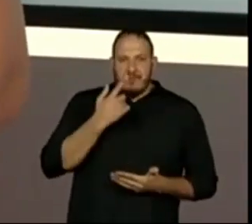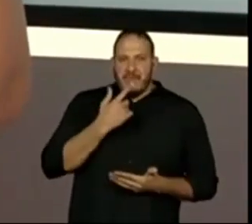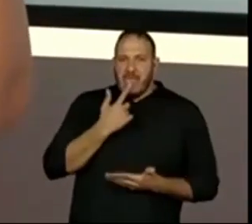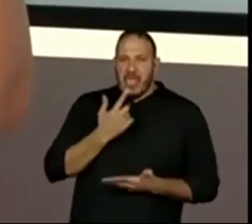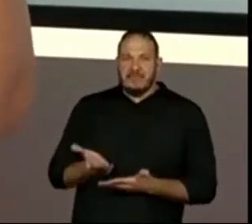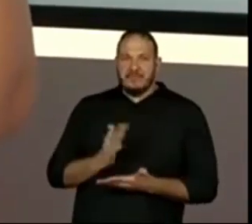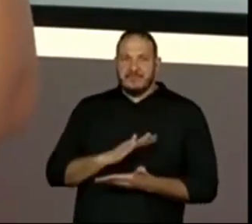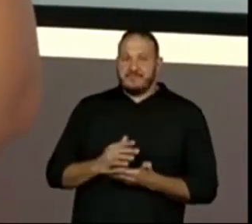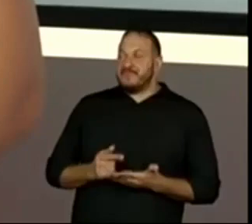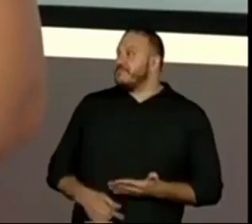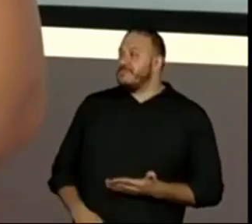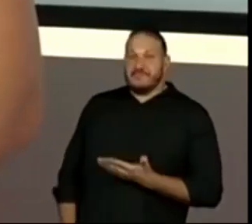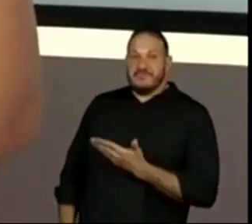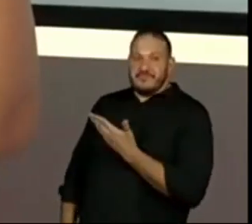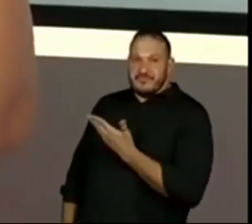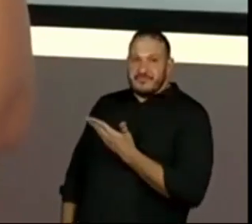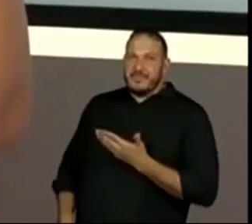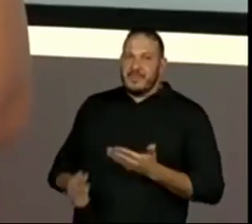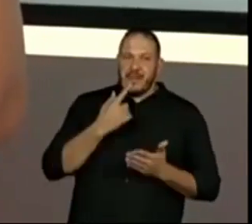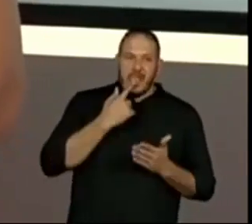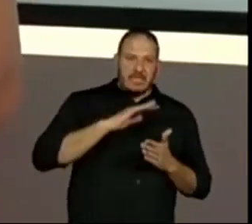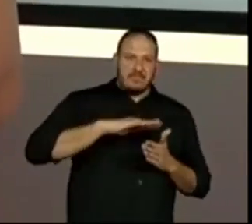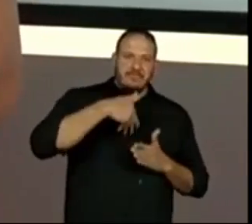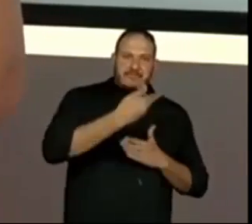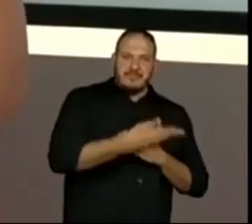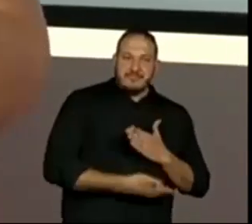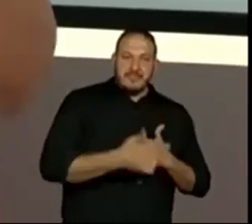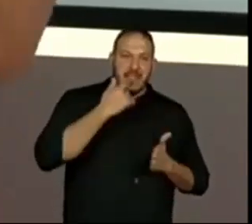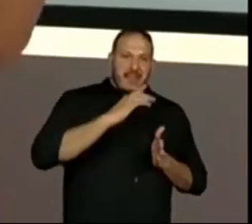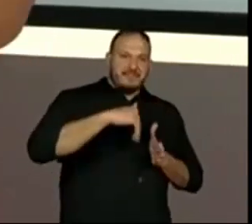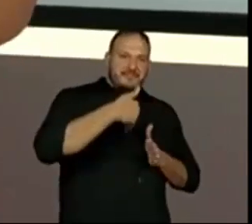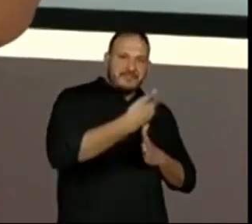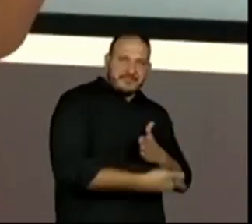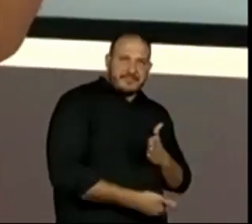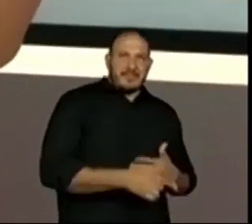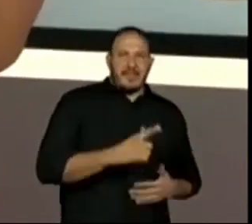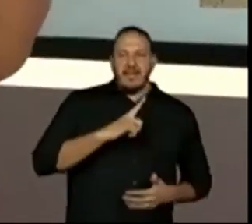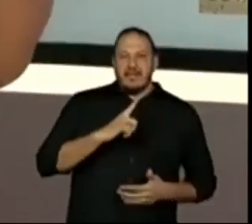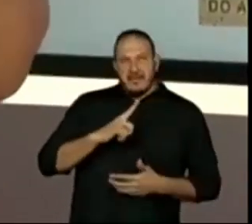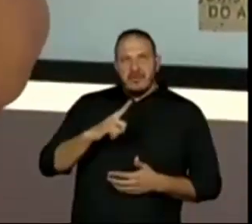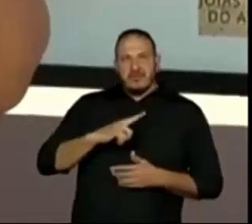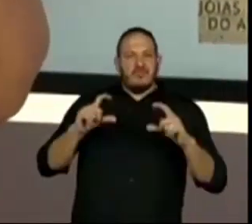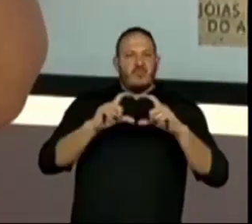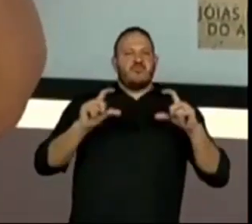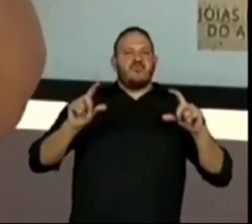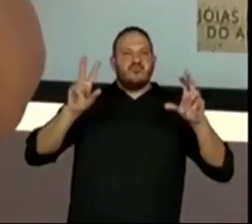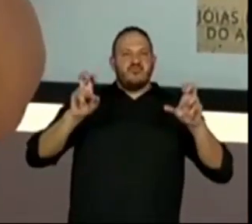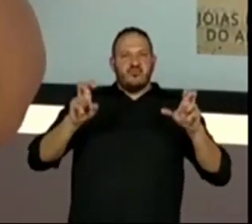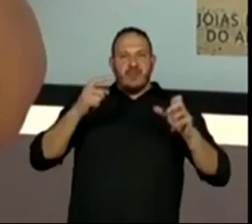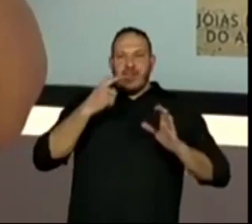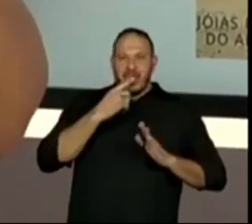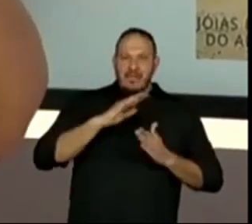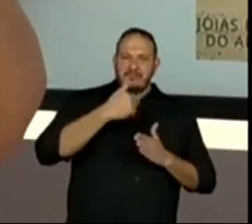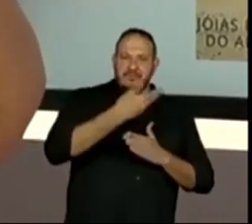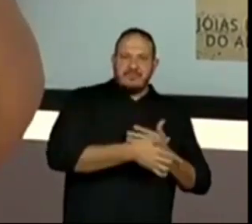Ela está assim. Página. Aí tem a abertura da nossa revista.